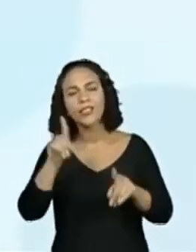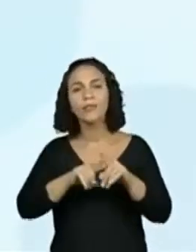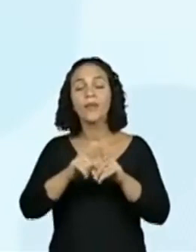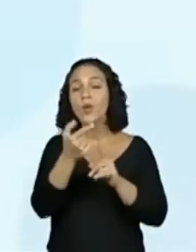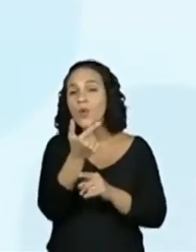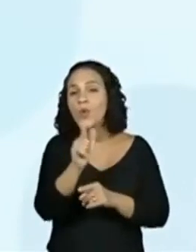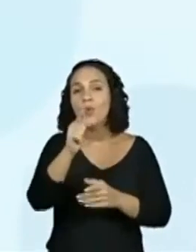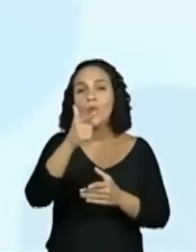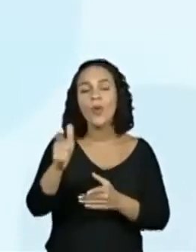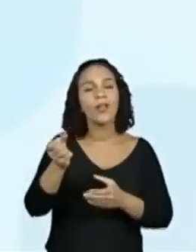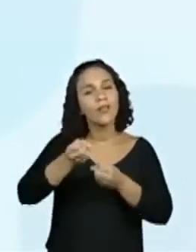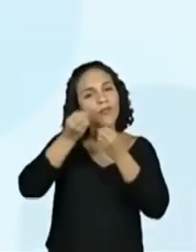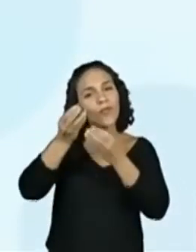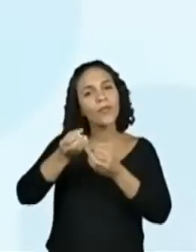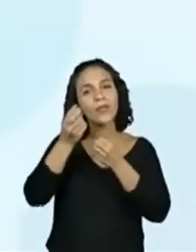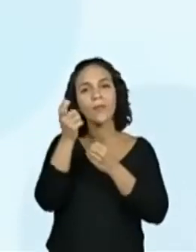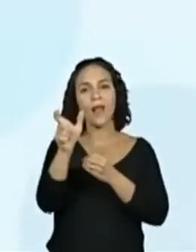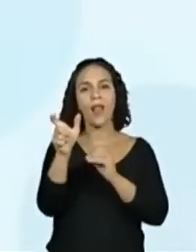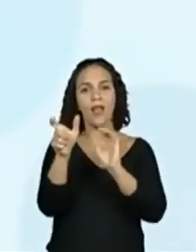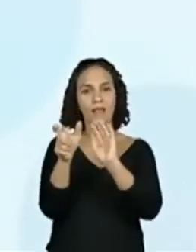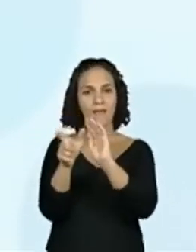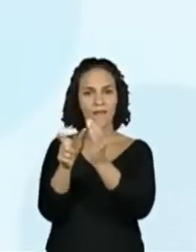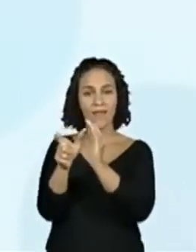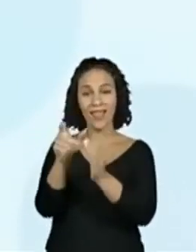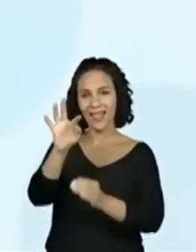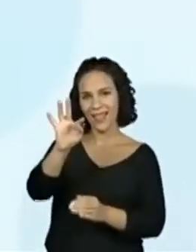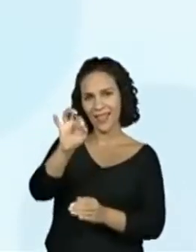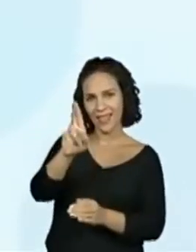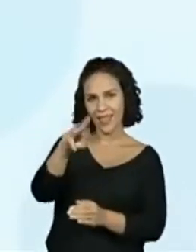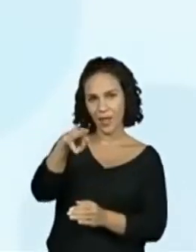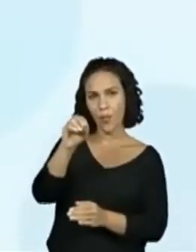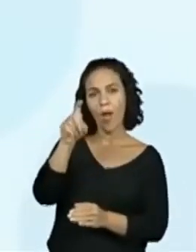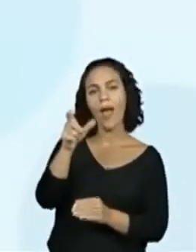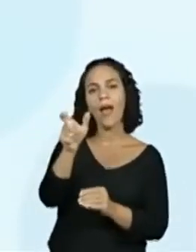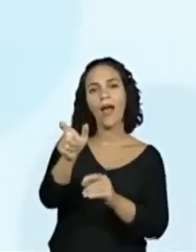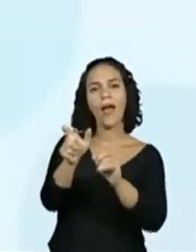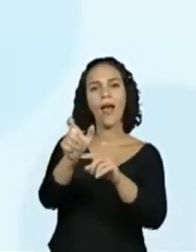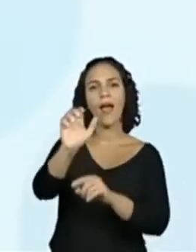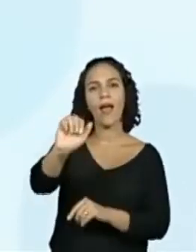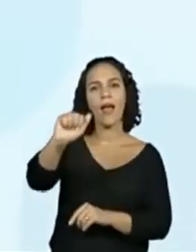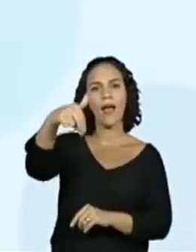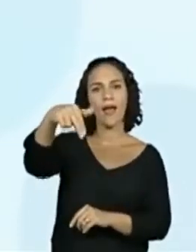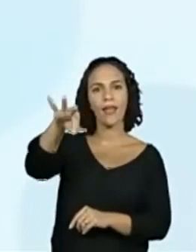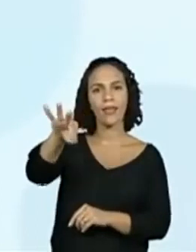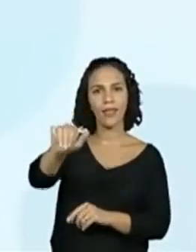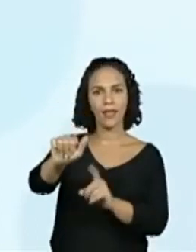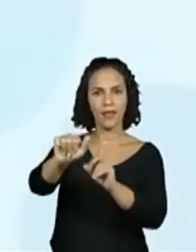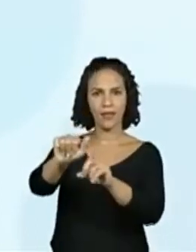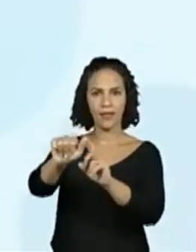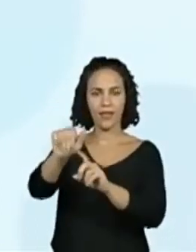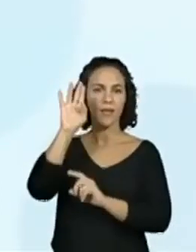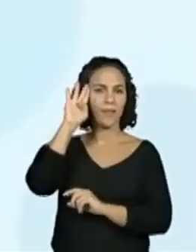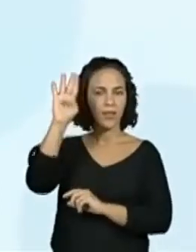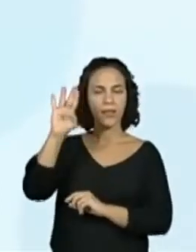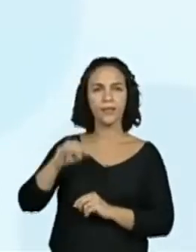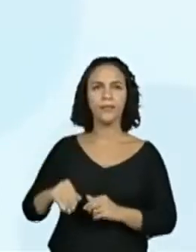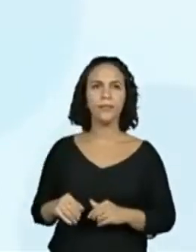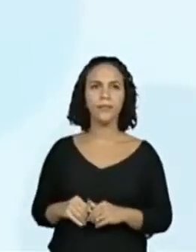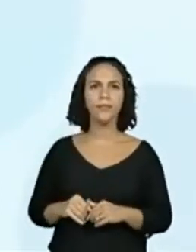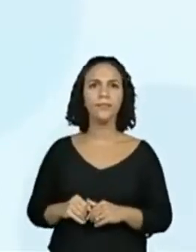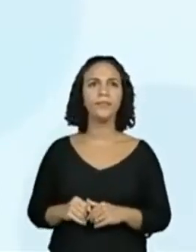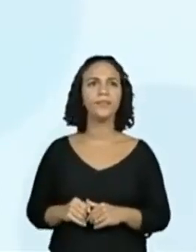informações sobre o termo. Quando eu me refiro a termo aqui, eu estou falando da ANTA, tá? Que fala sobre a ANTA. E aí?